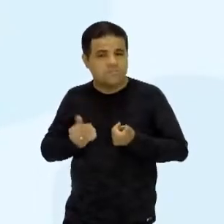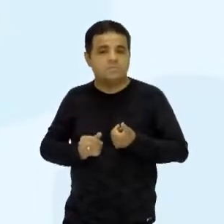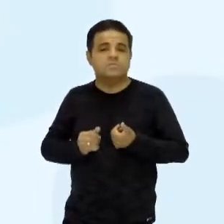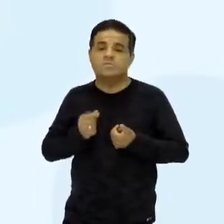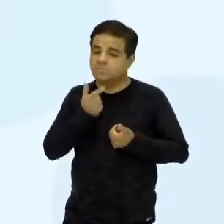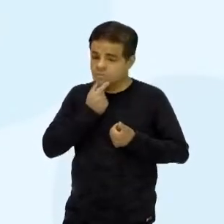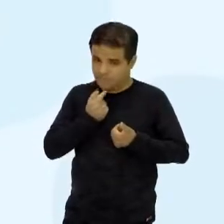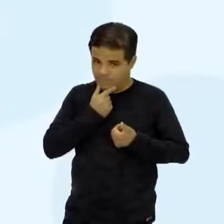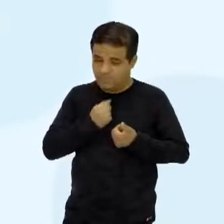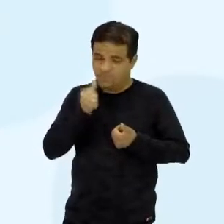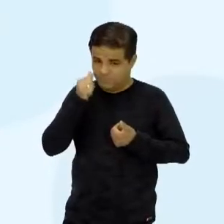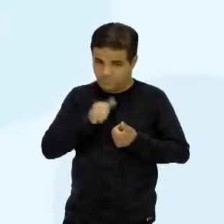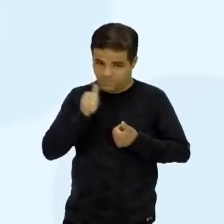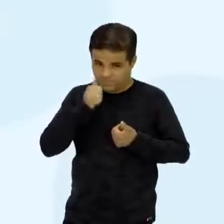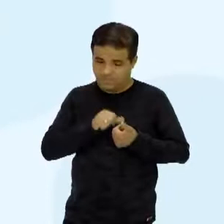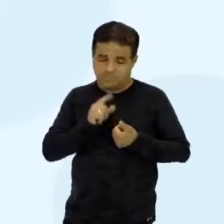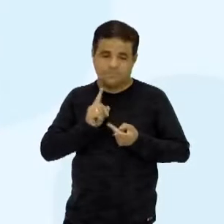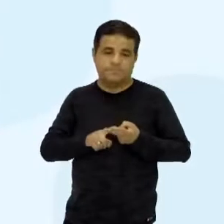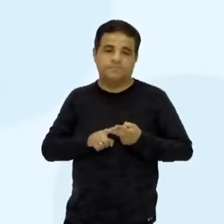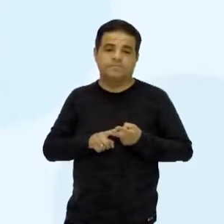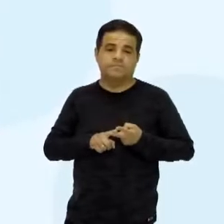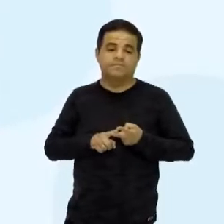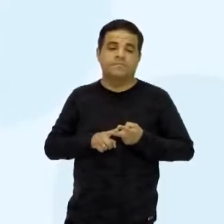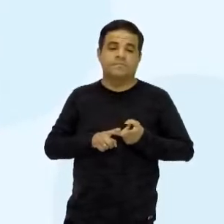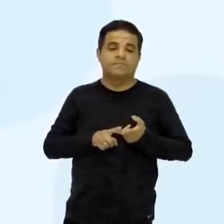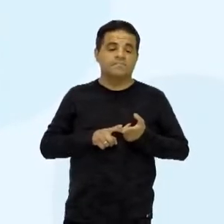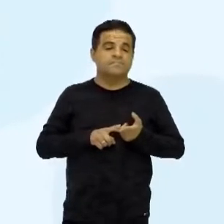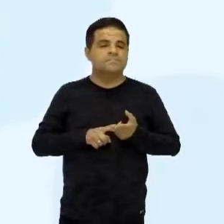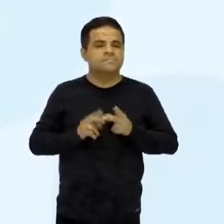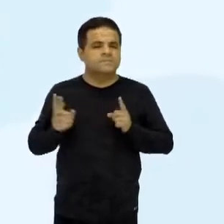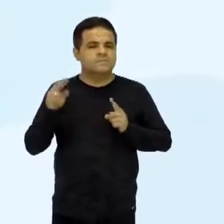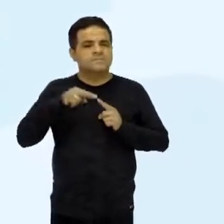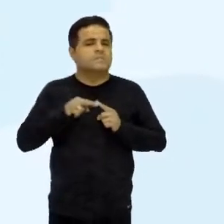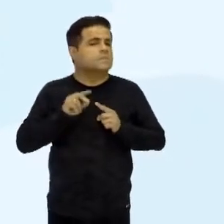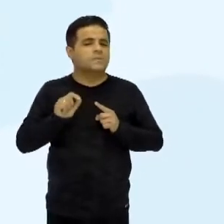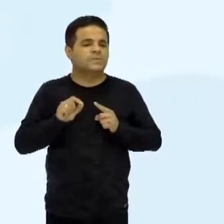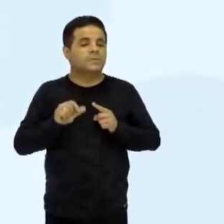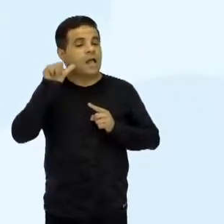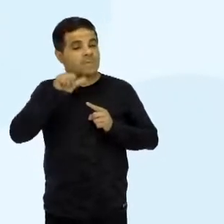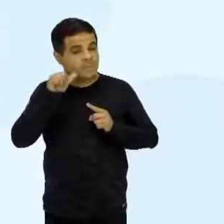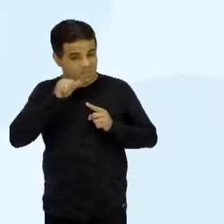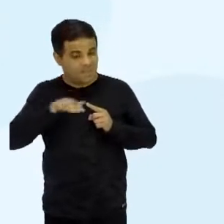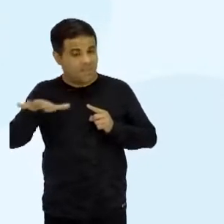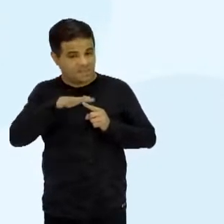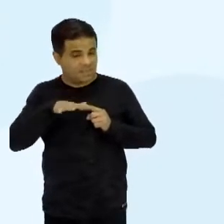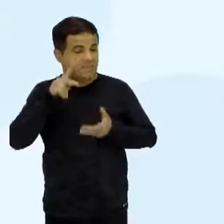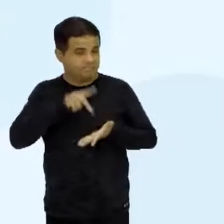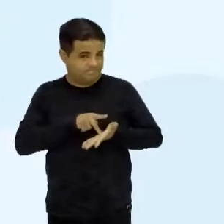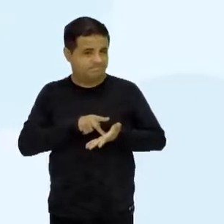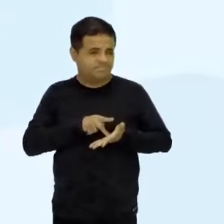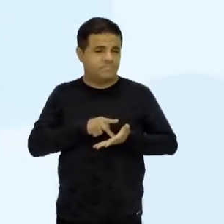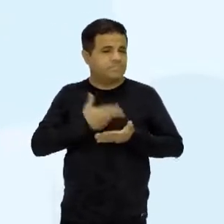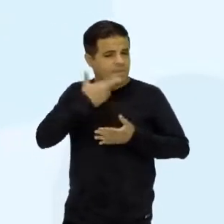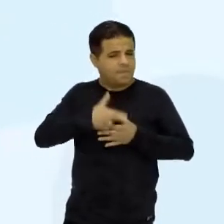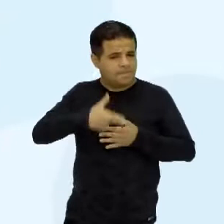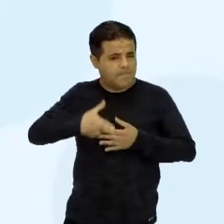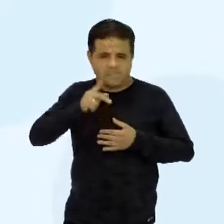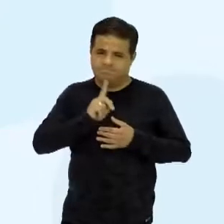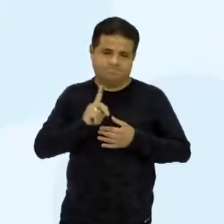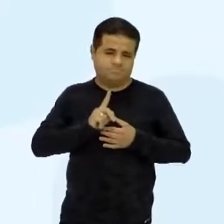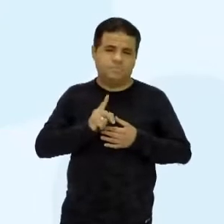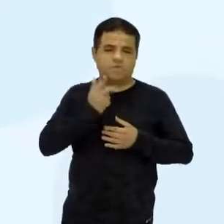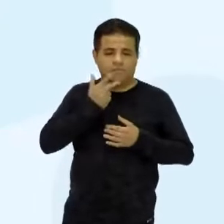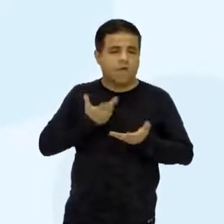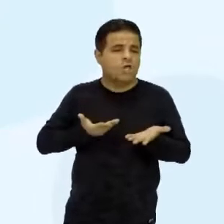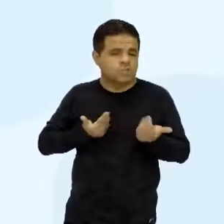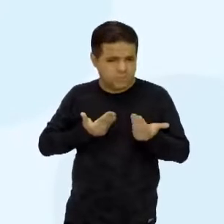sexo feminino, né? E aí, se referindo a meninas, na verdade. Então, pra não repetir. Quando eu